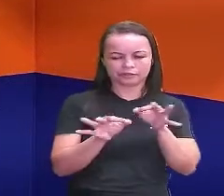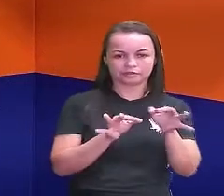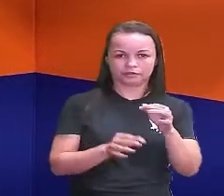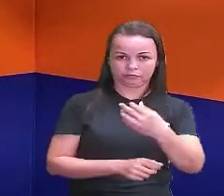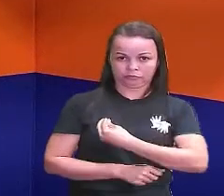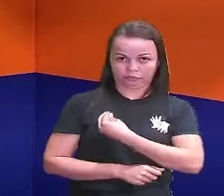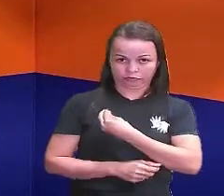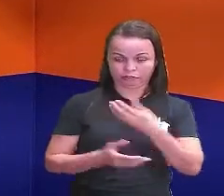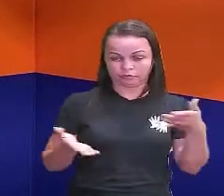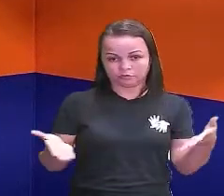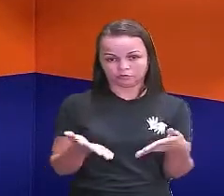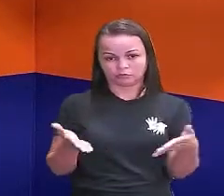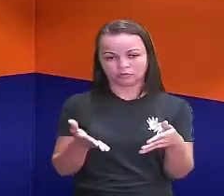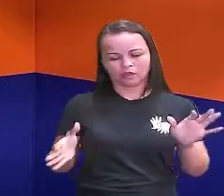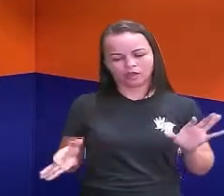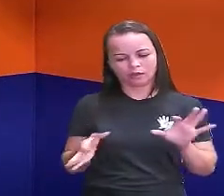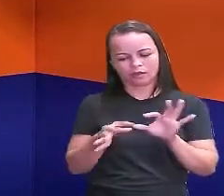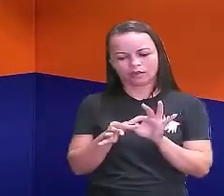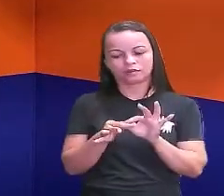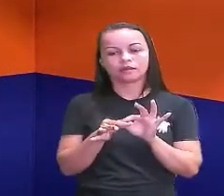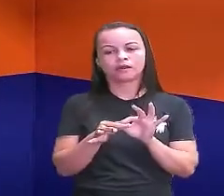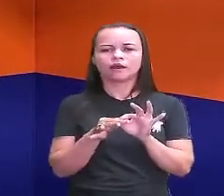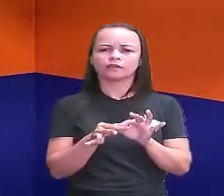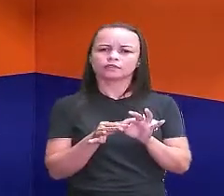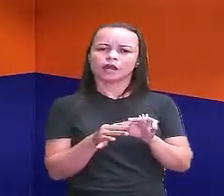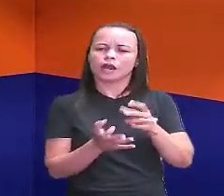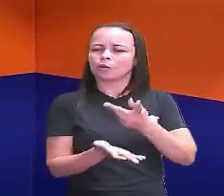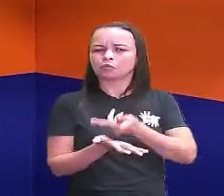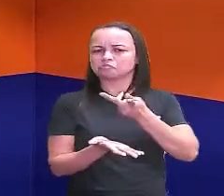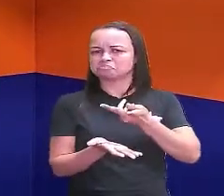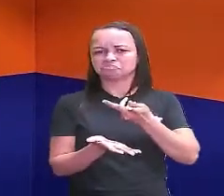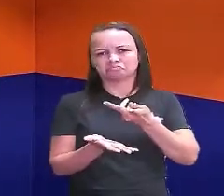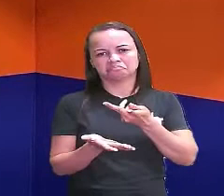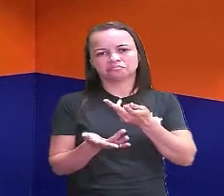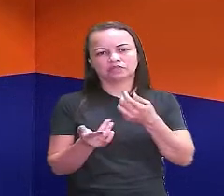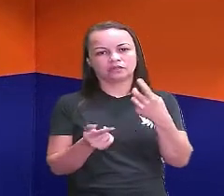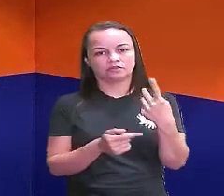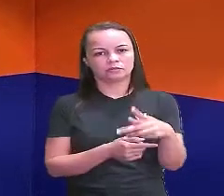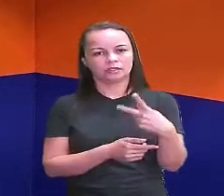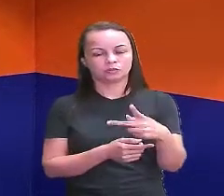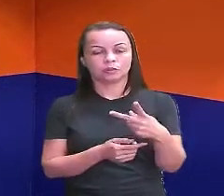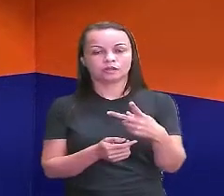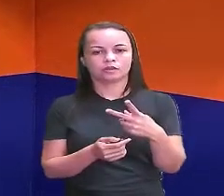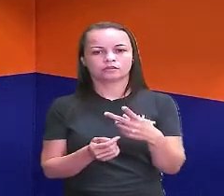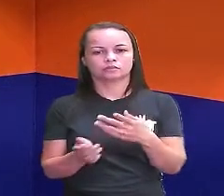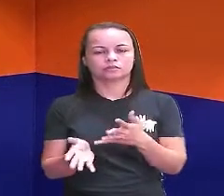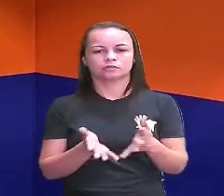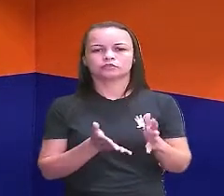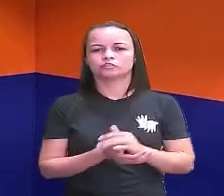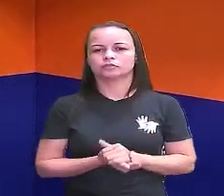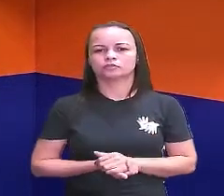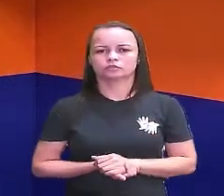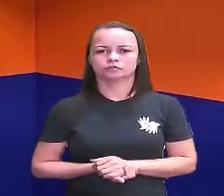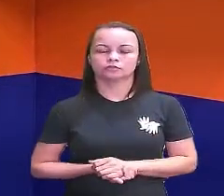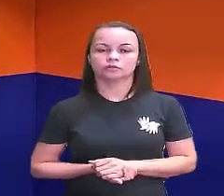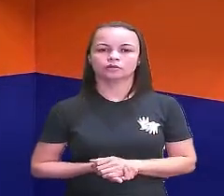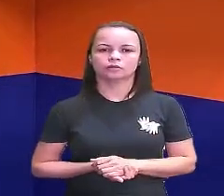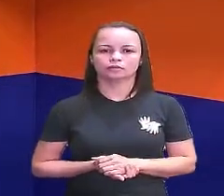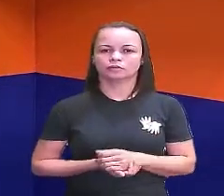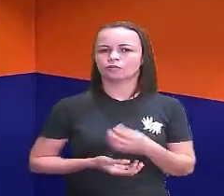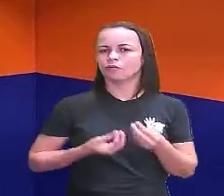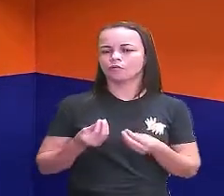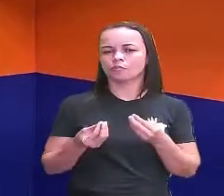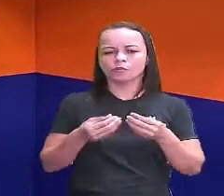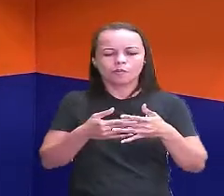hoje ela está ligada a esses acontecimentos como uma gênese como um